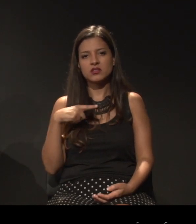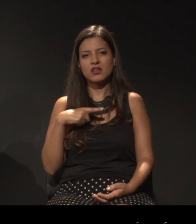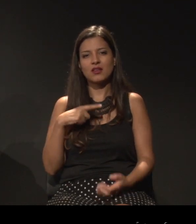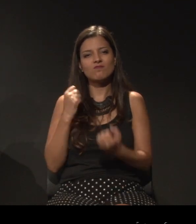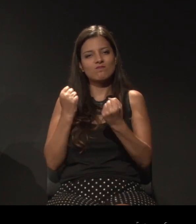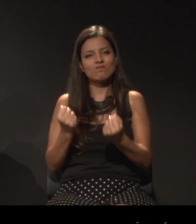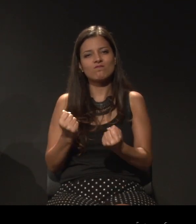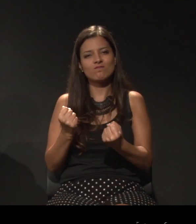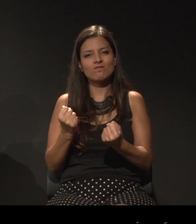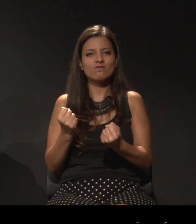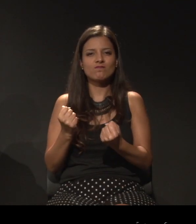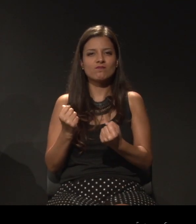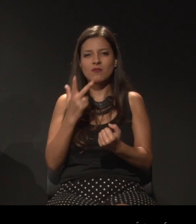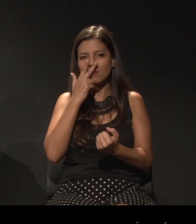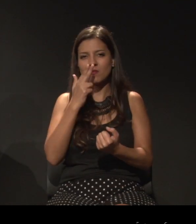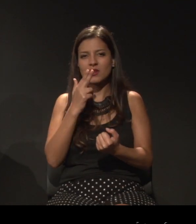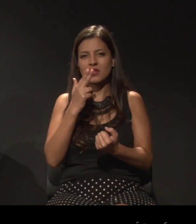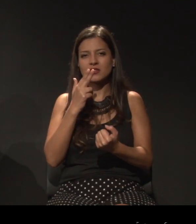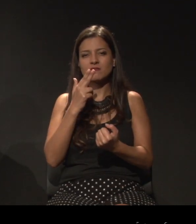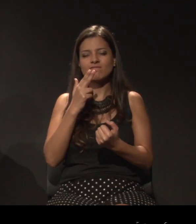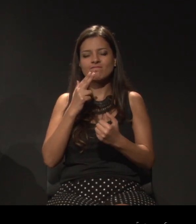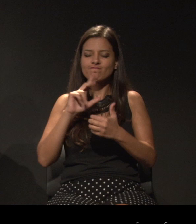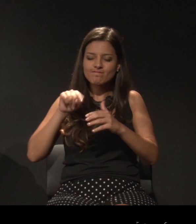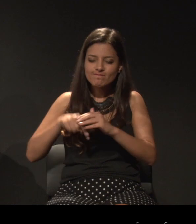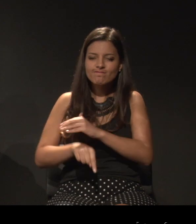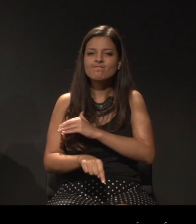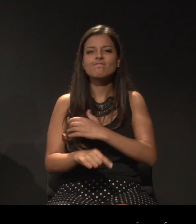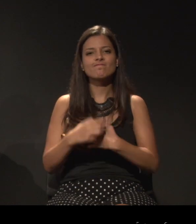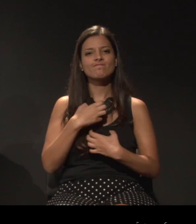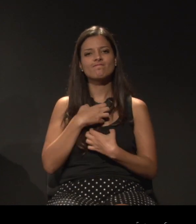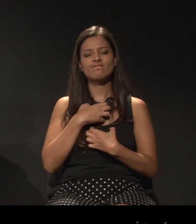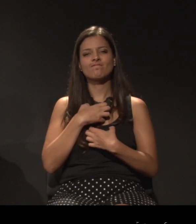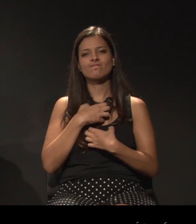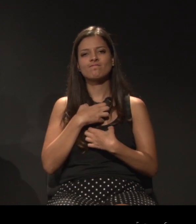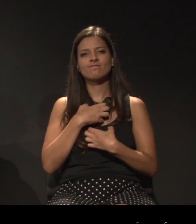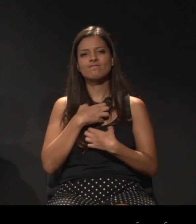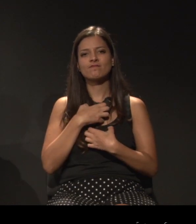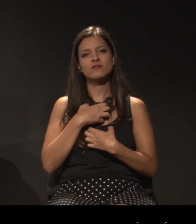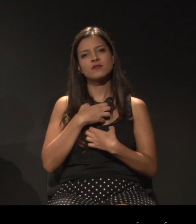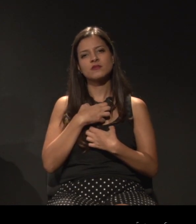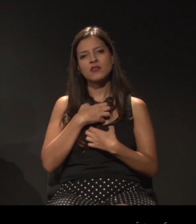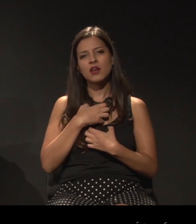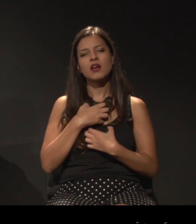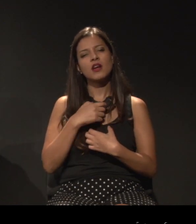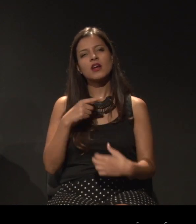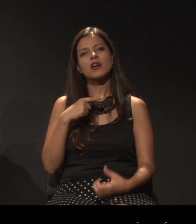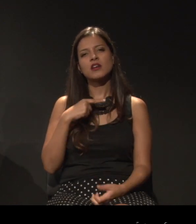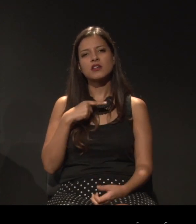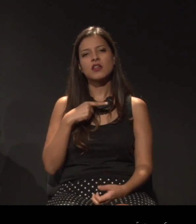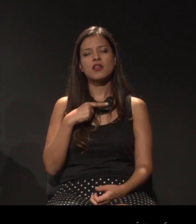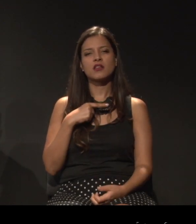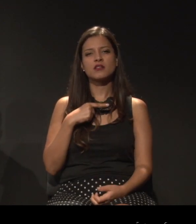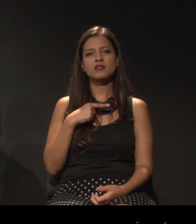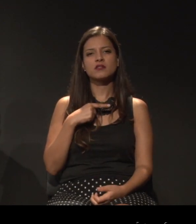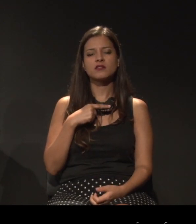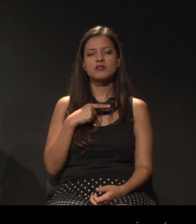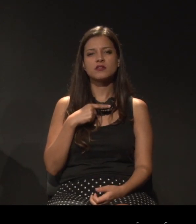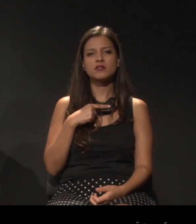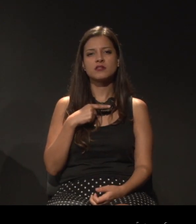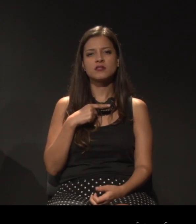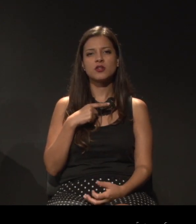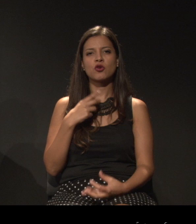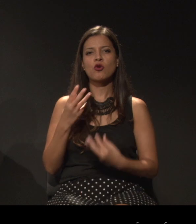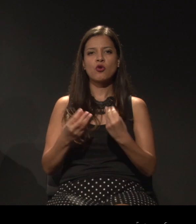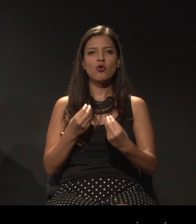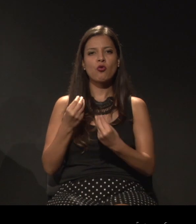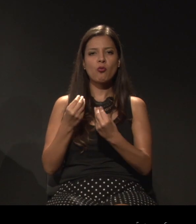muito profunda. Uma densidade profunda, uma densidade de